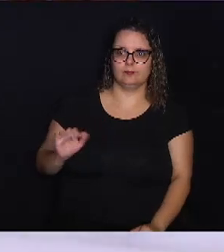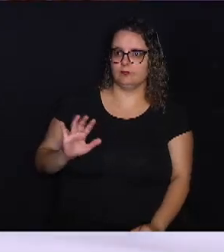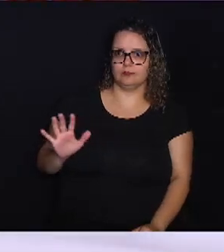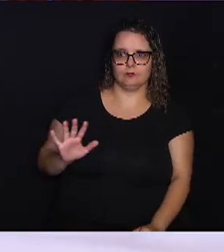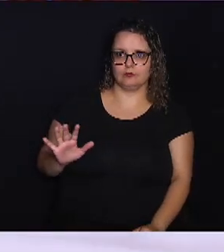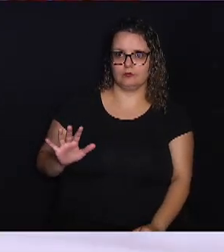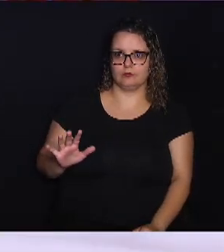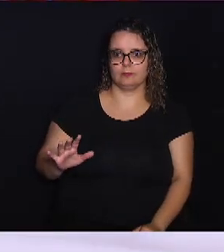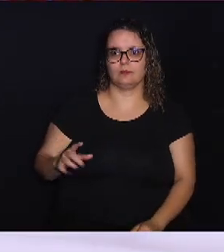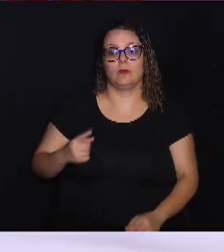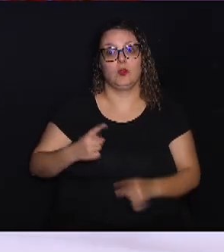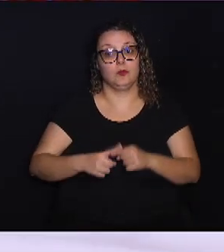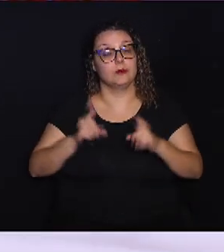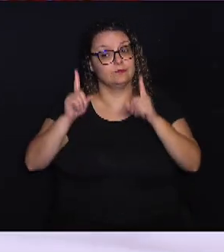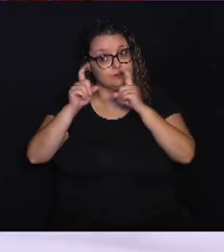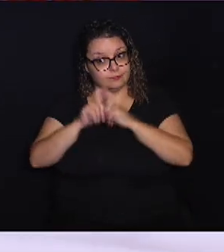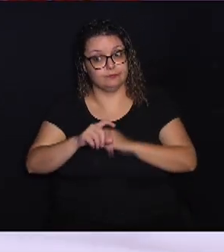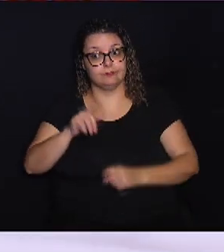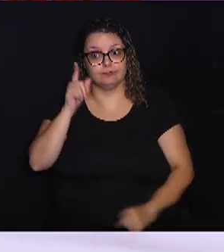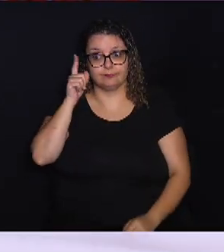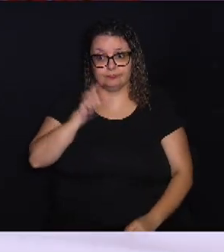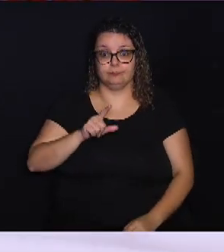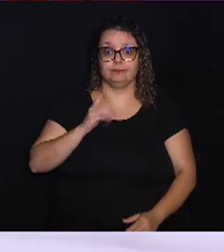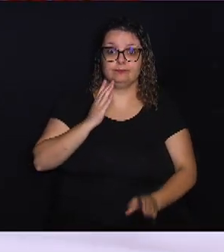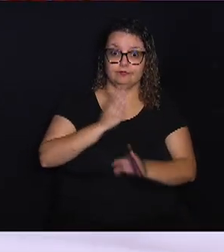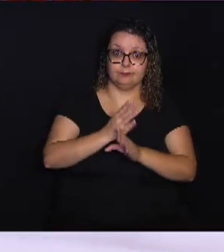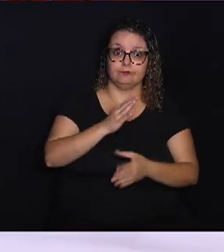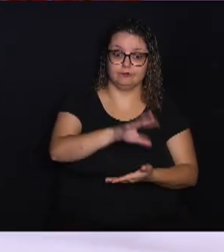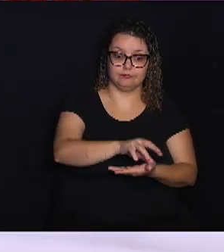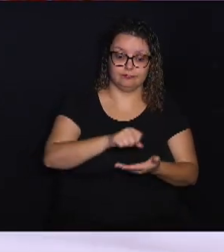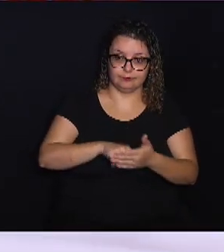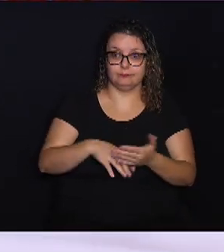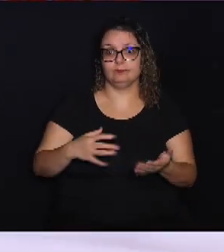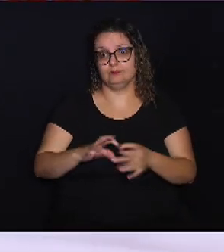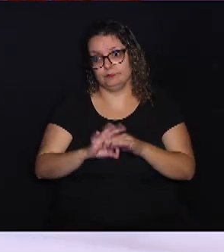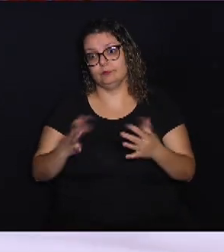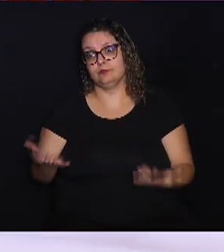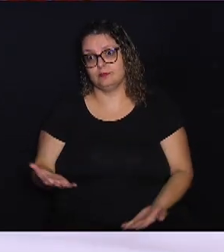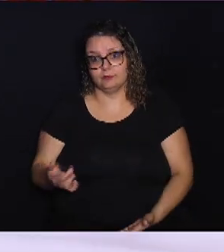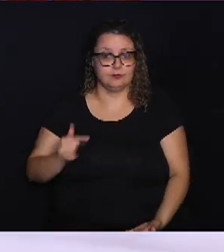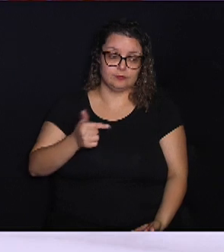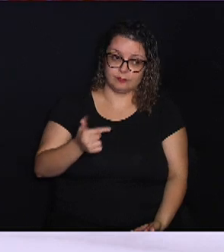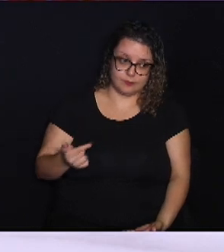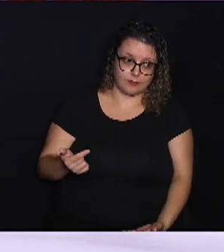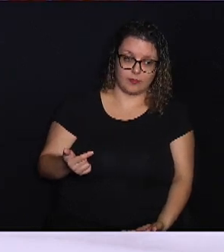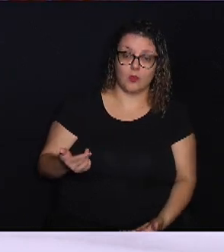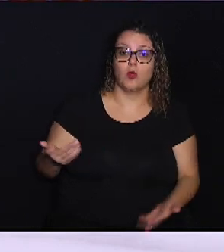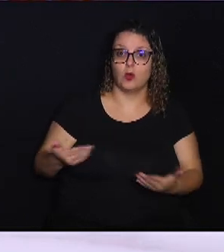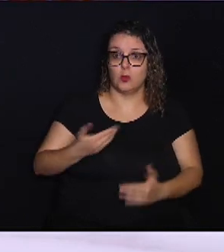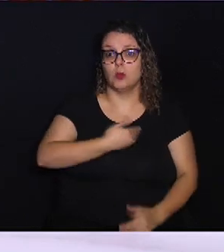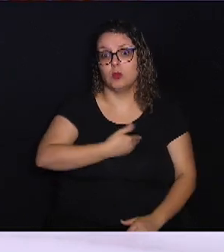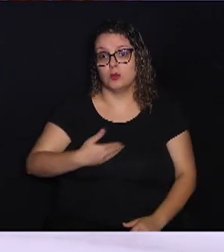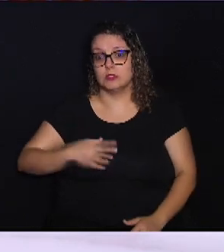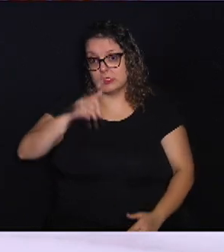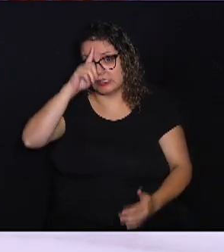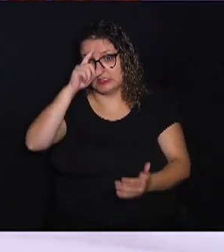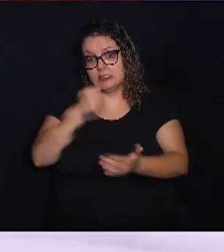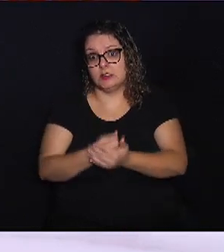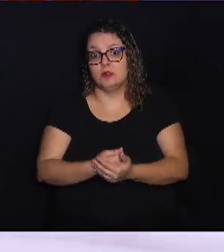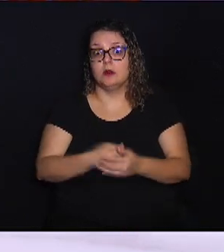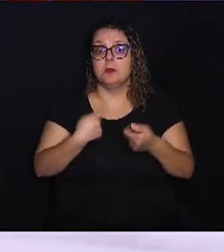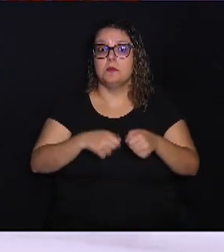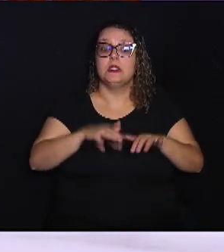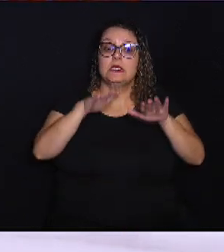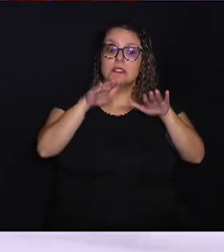Porque você dificilmente vai encontrar um produto livre assim. Até porque não existe. Hoje, o governo determinou que o